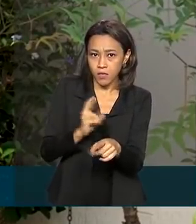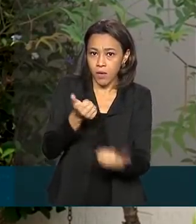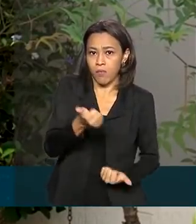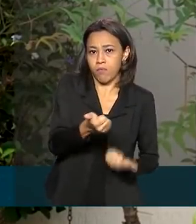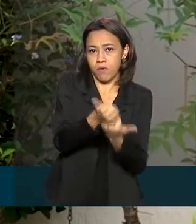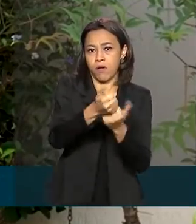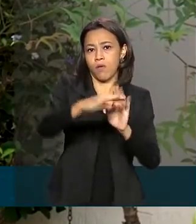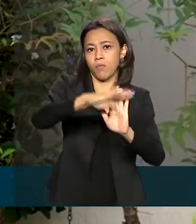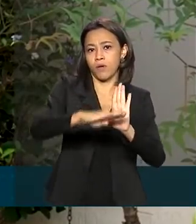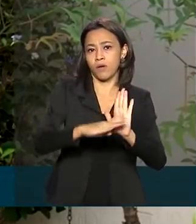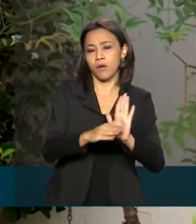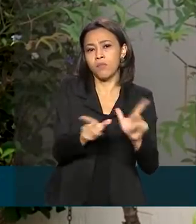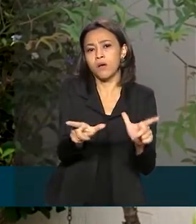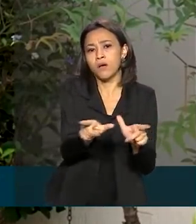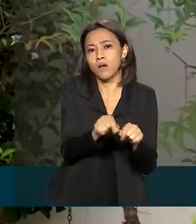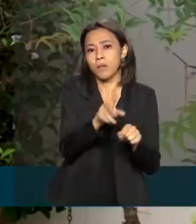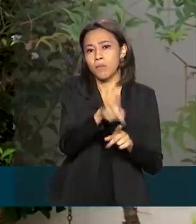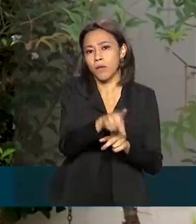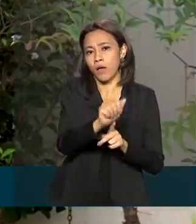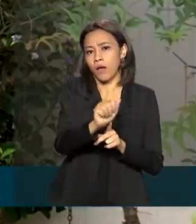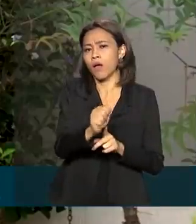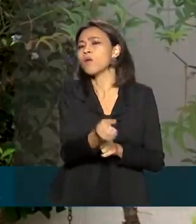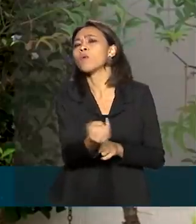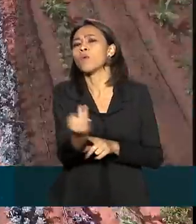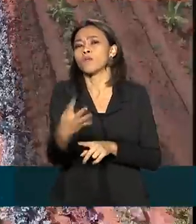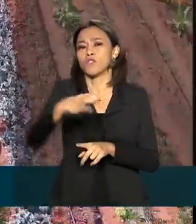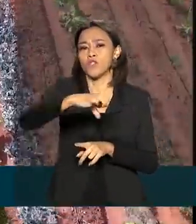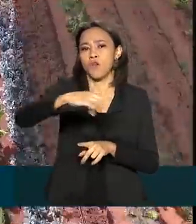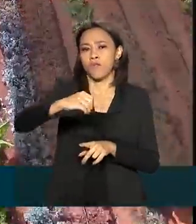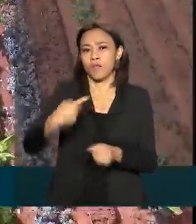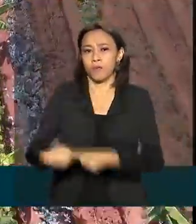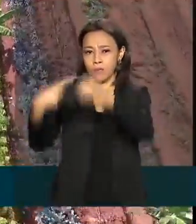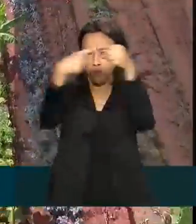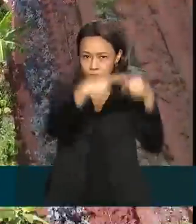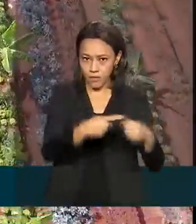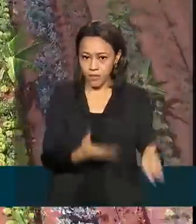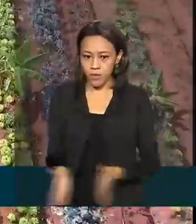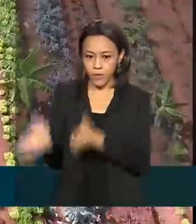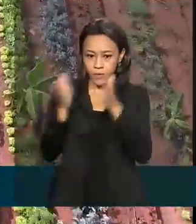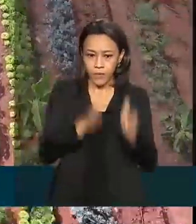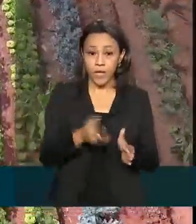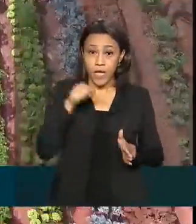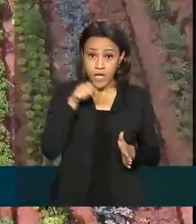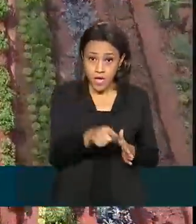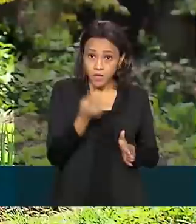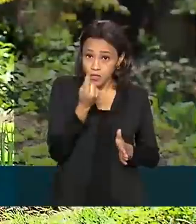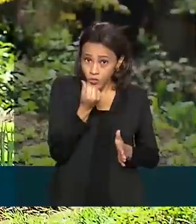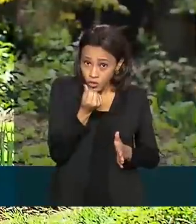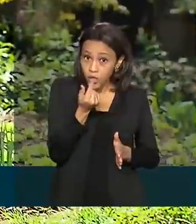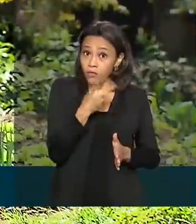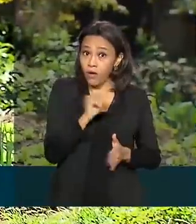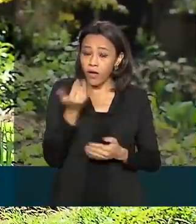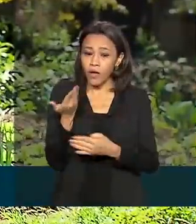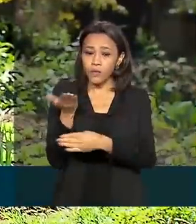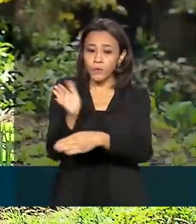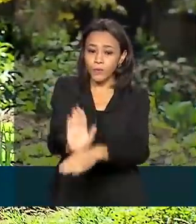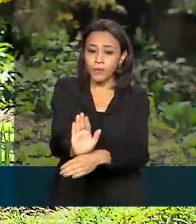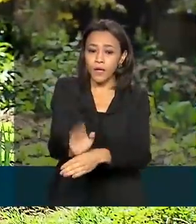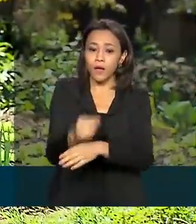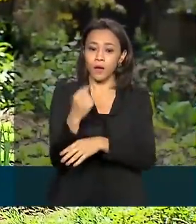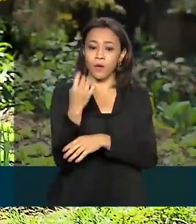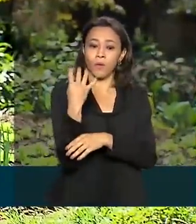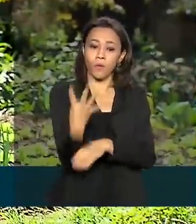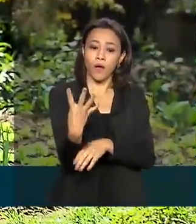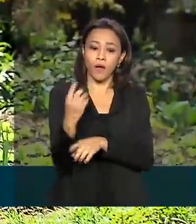aquisição de alimentos em 90 municípios. Os recursos vão beneficiar cerca de 4